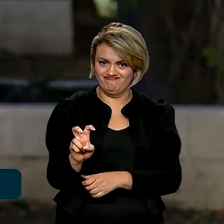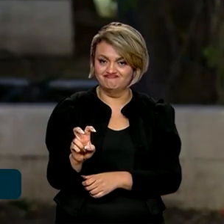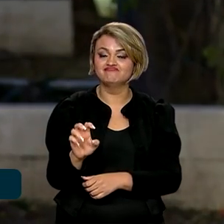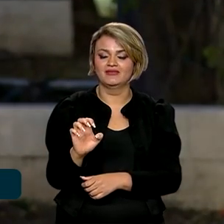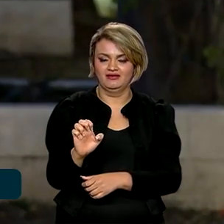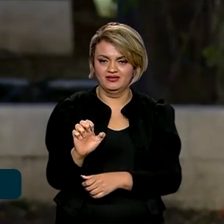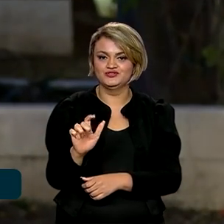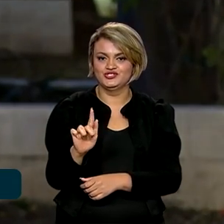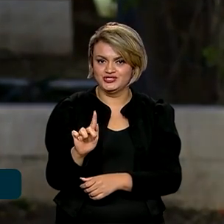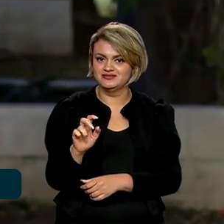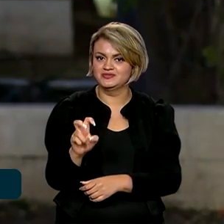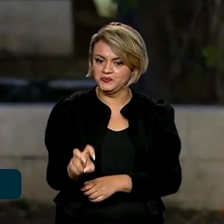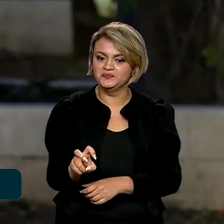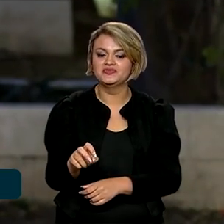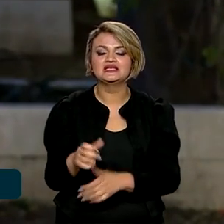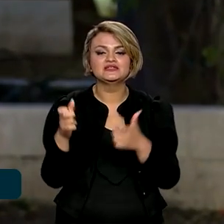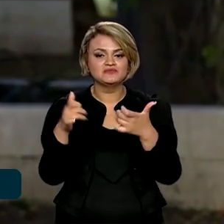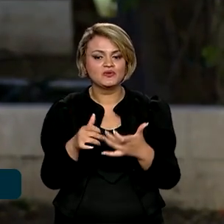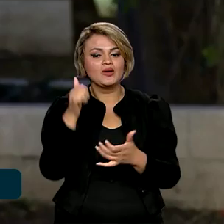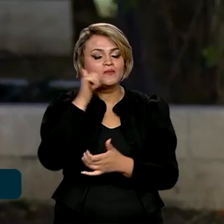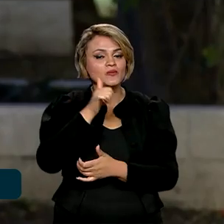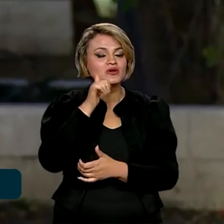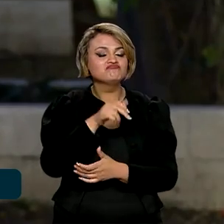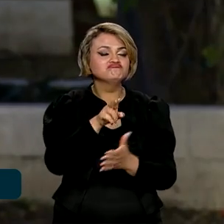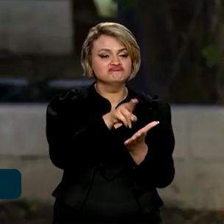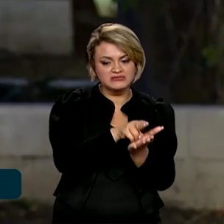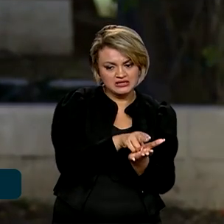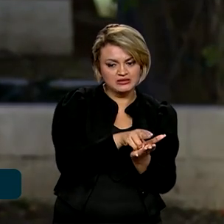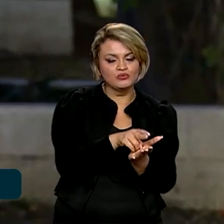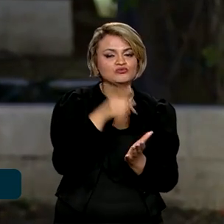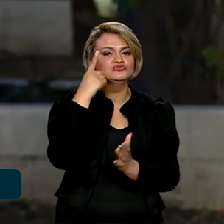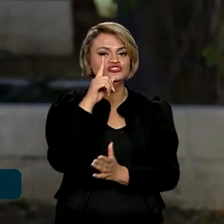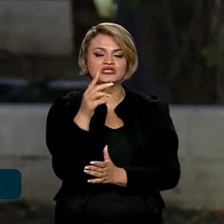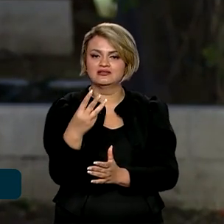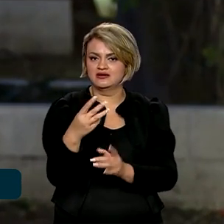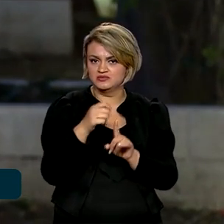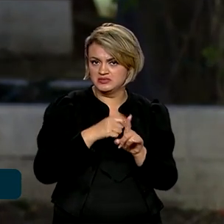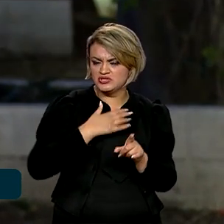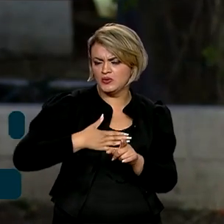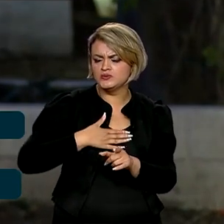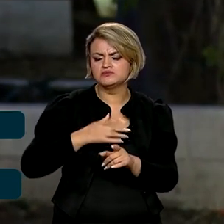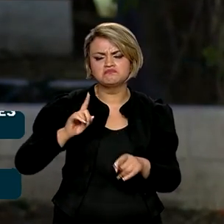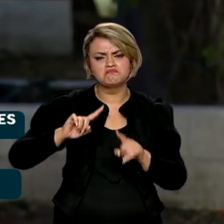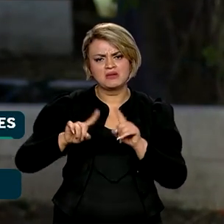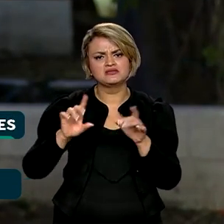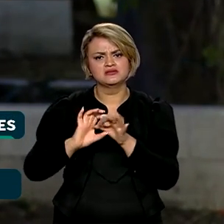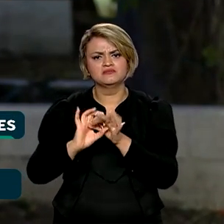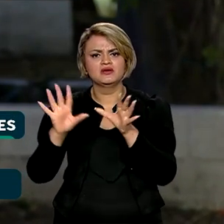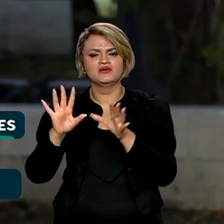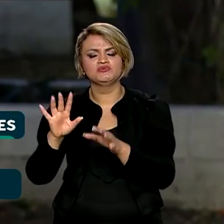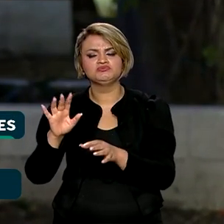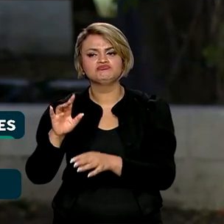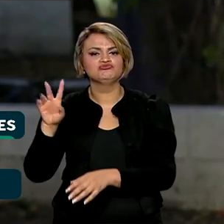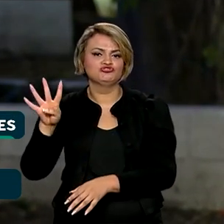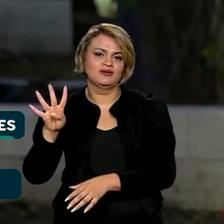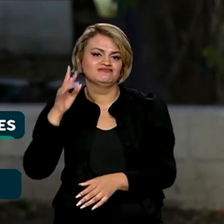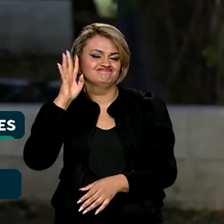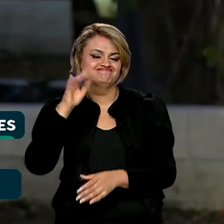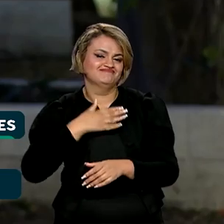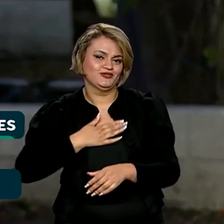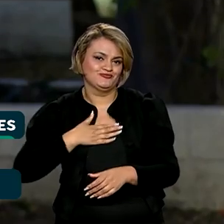informou em nota que a paciente chegou a ser internada no dia 3 de agosto, mas recebeu alta no dia seguinte.